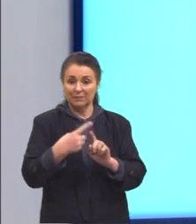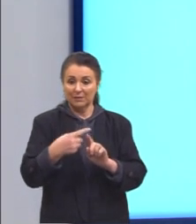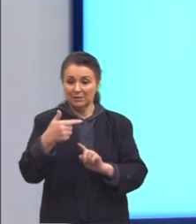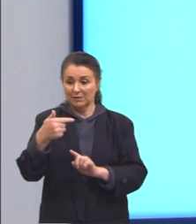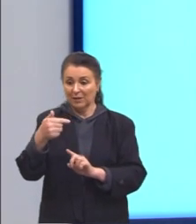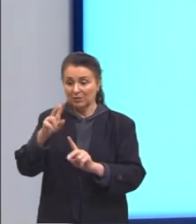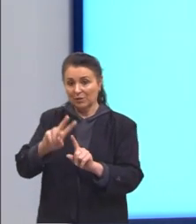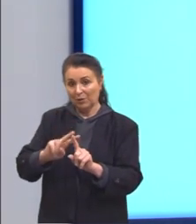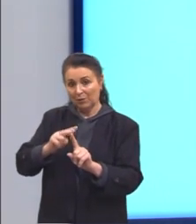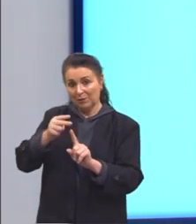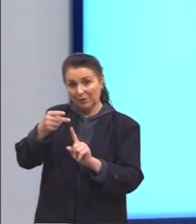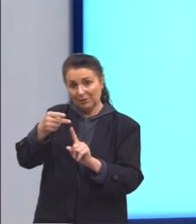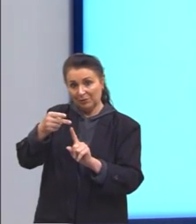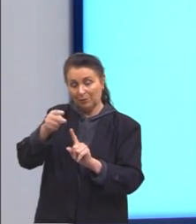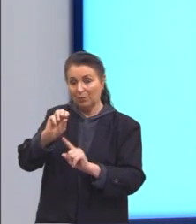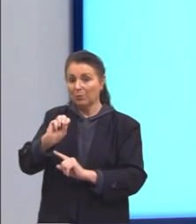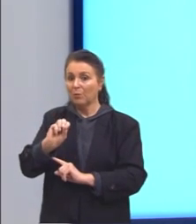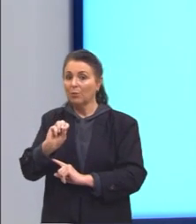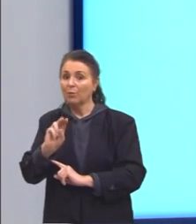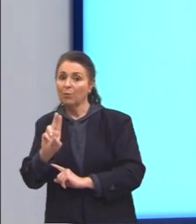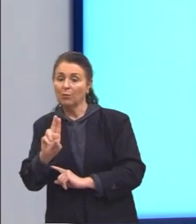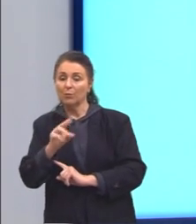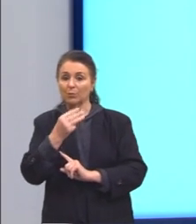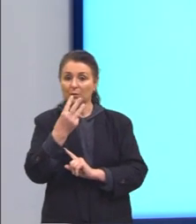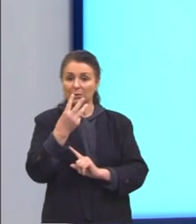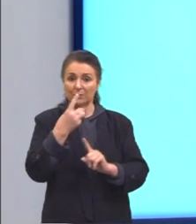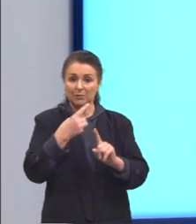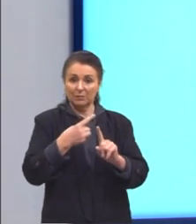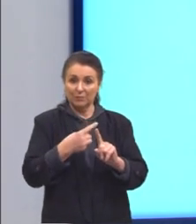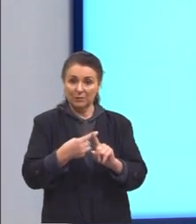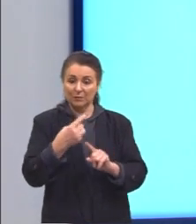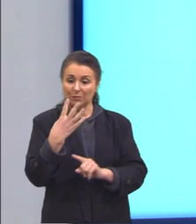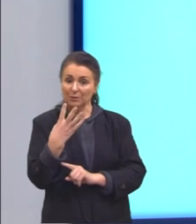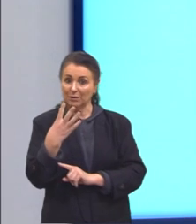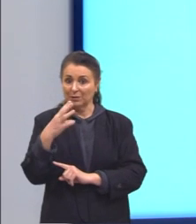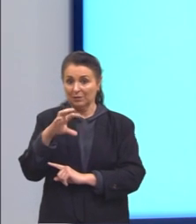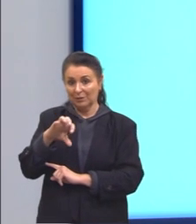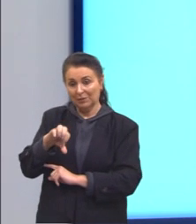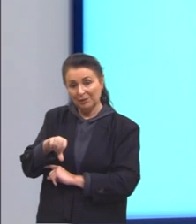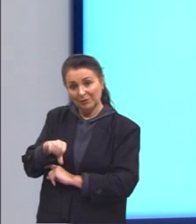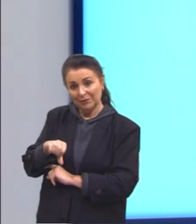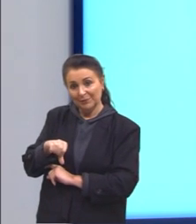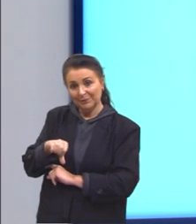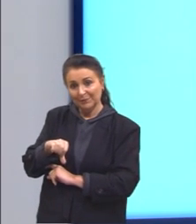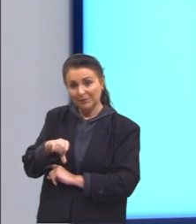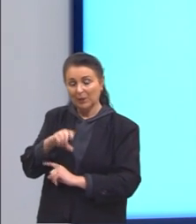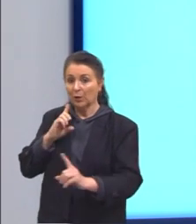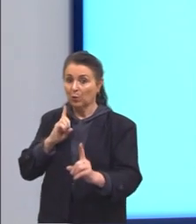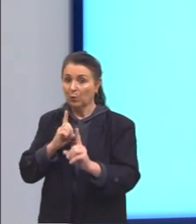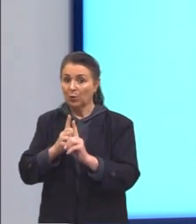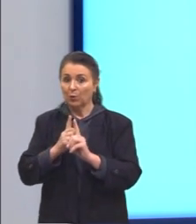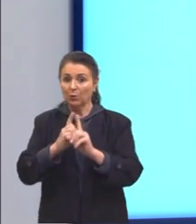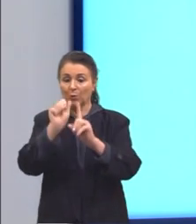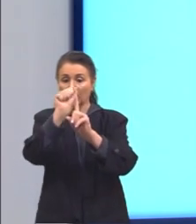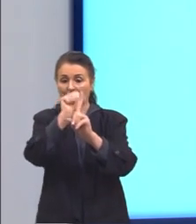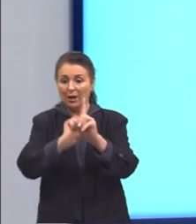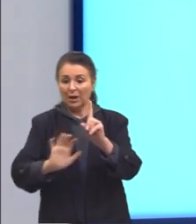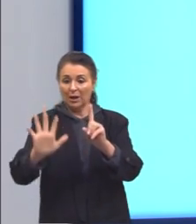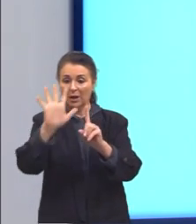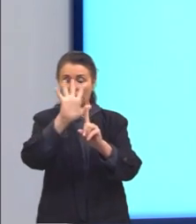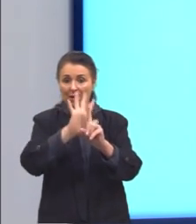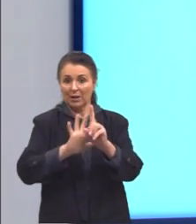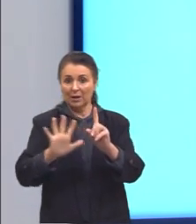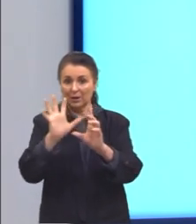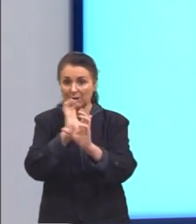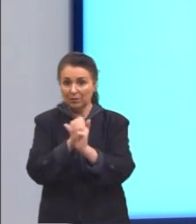ao quadrado ou 3 vezes 49. Chegando na área total dessa figura